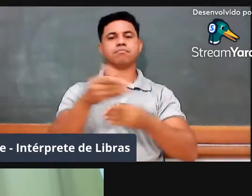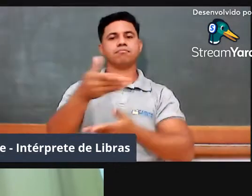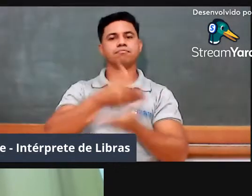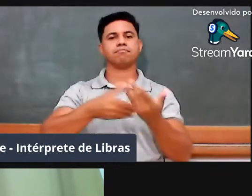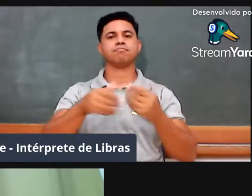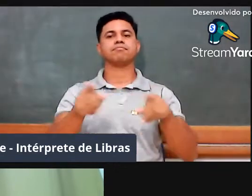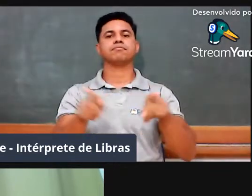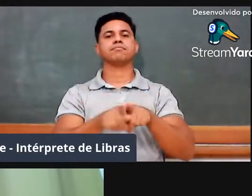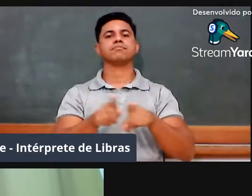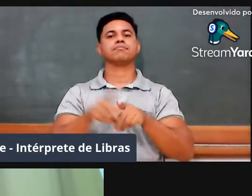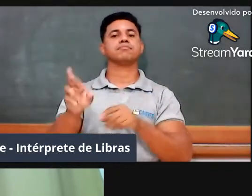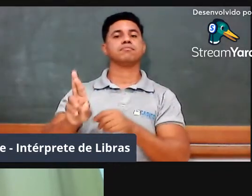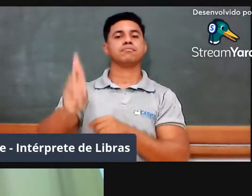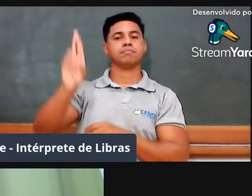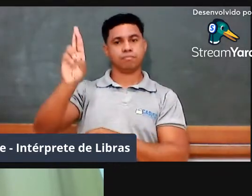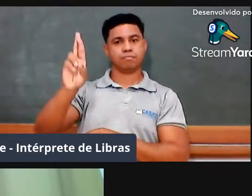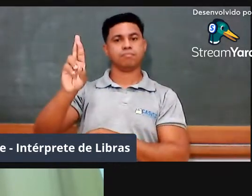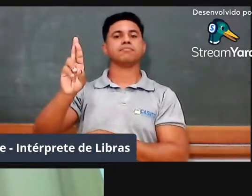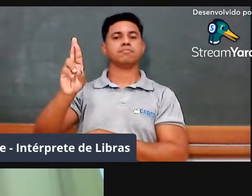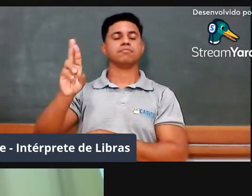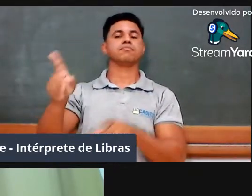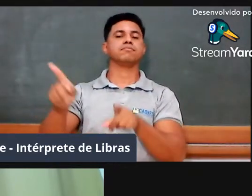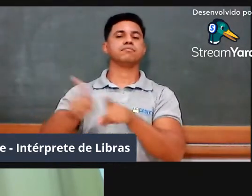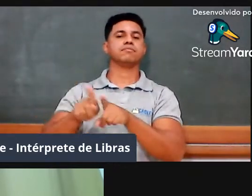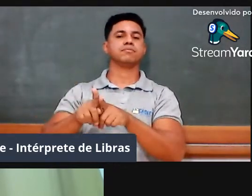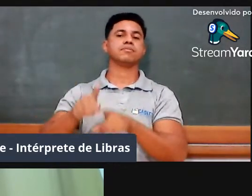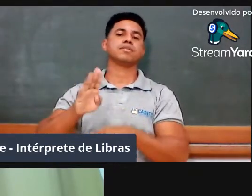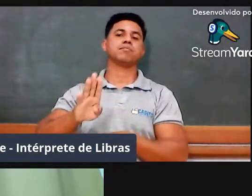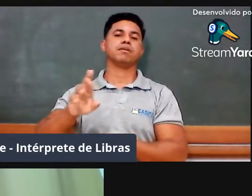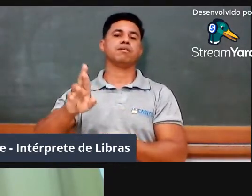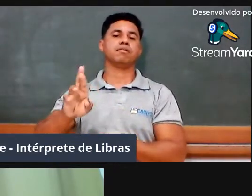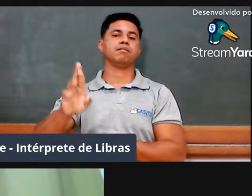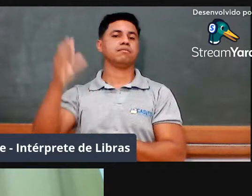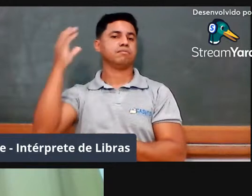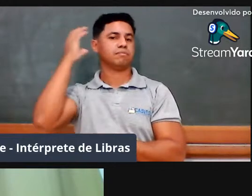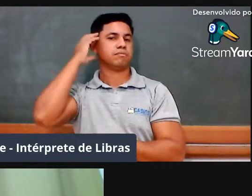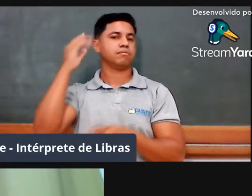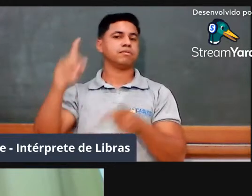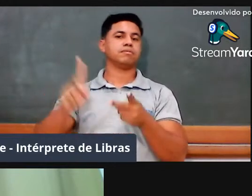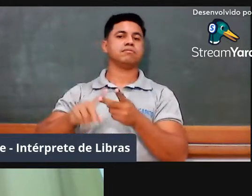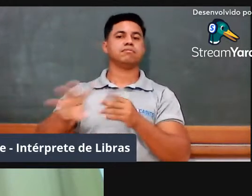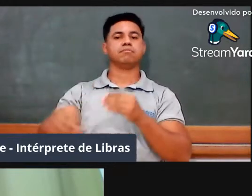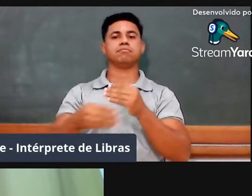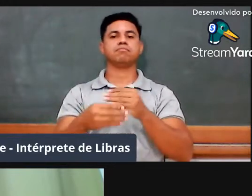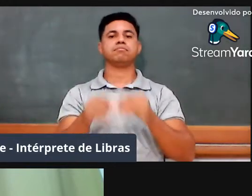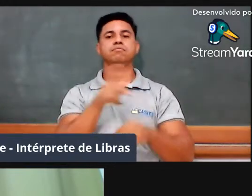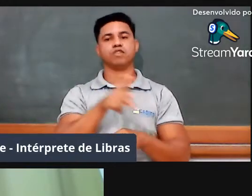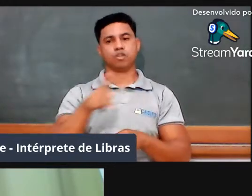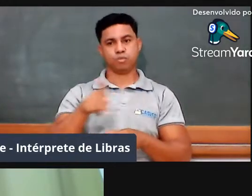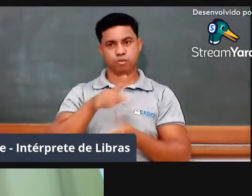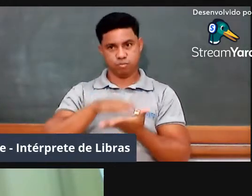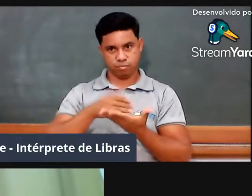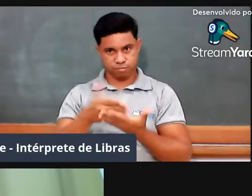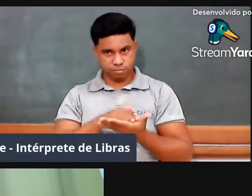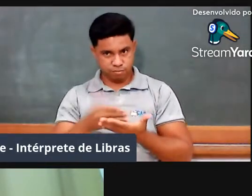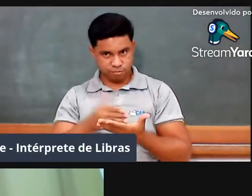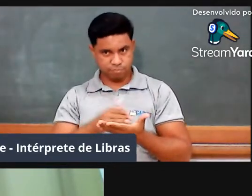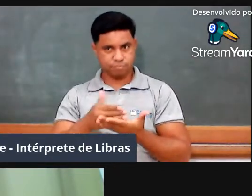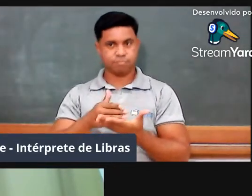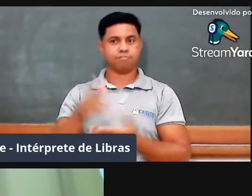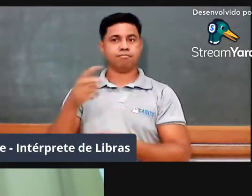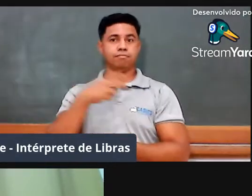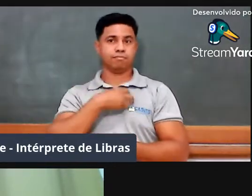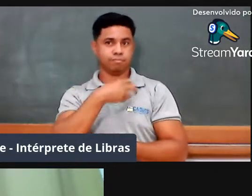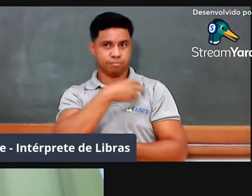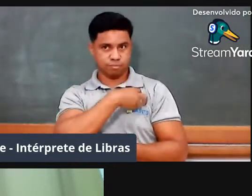Morão da Silva, da DR de Cuiabá, pela colaboração e parceria, aos professores e intérpretes de Libra, Geise